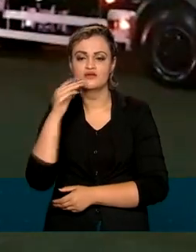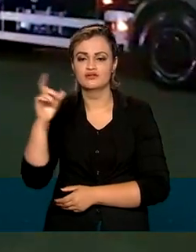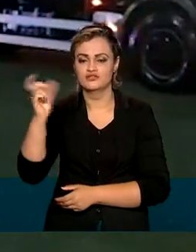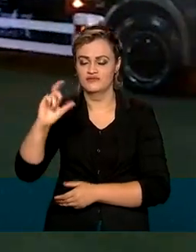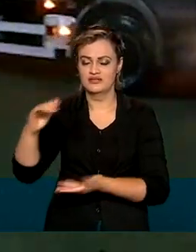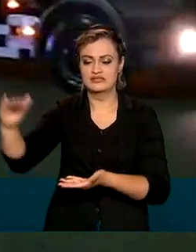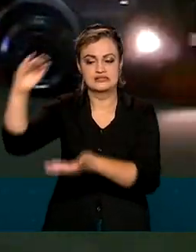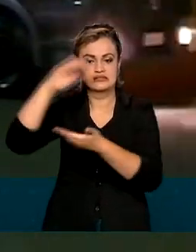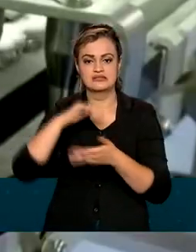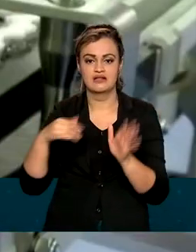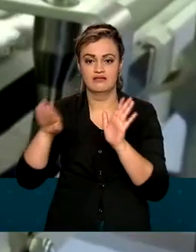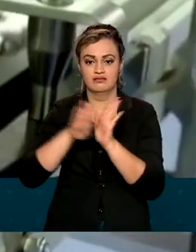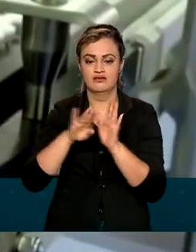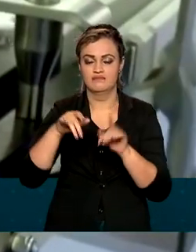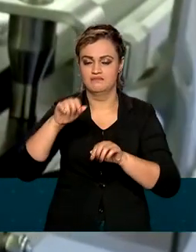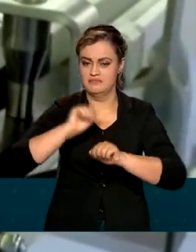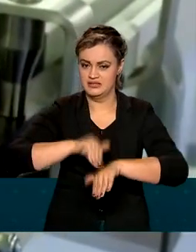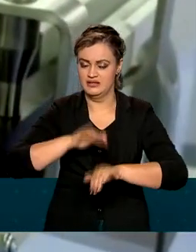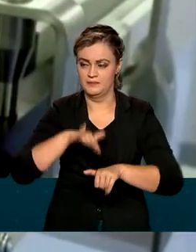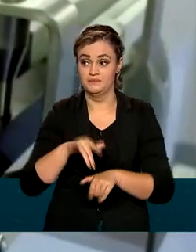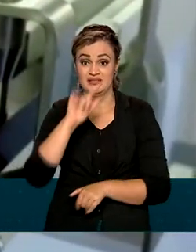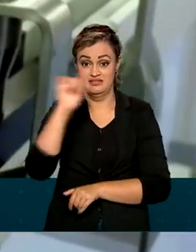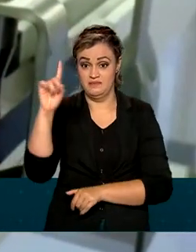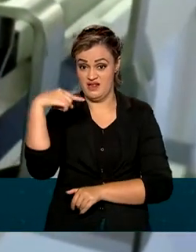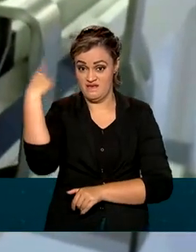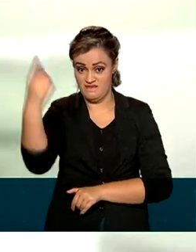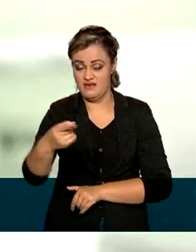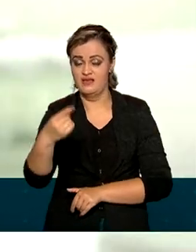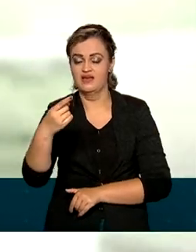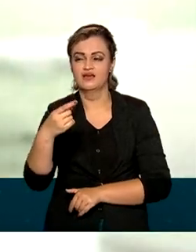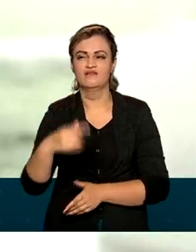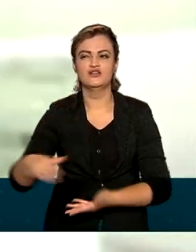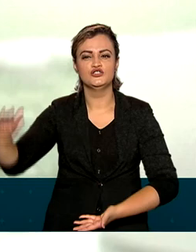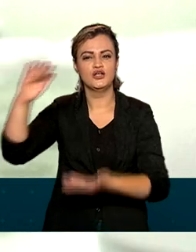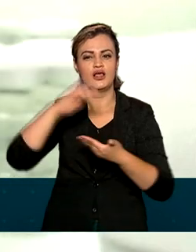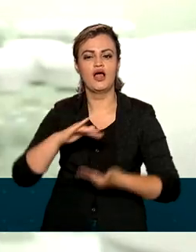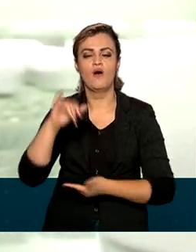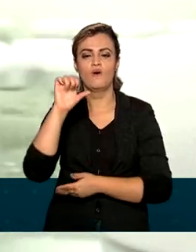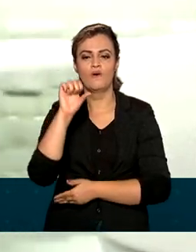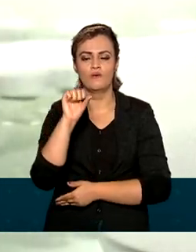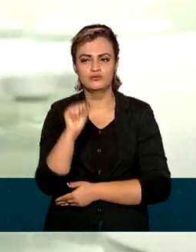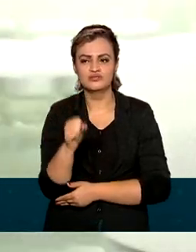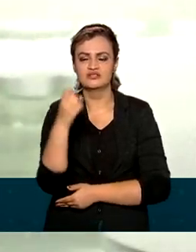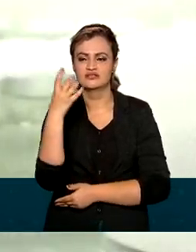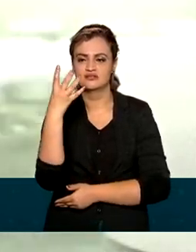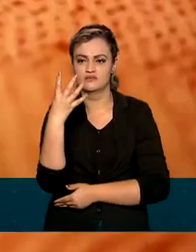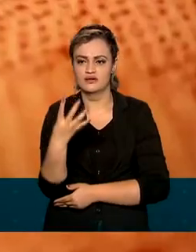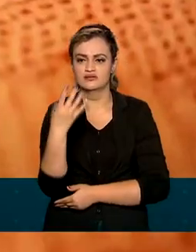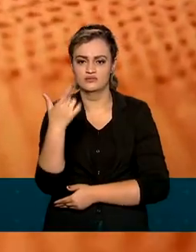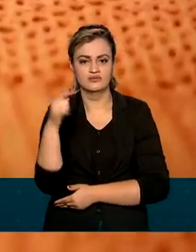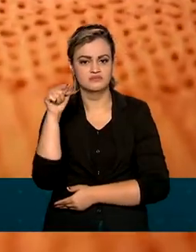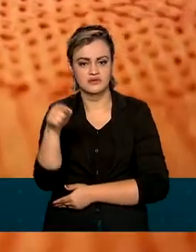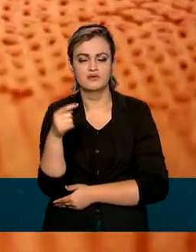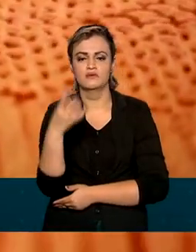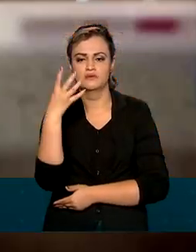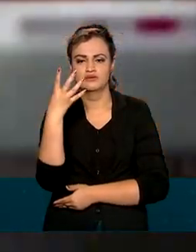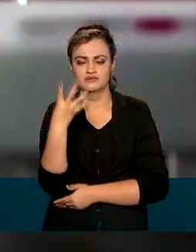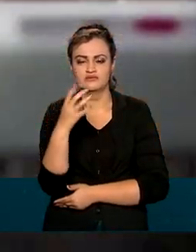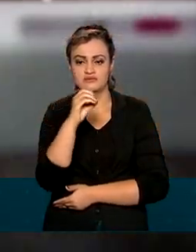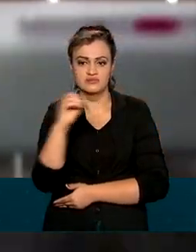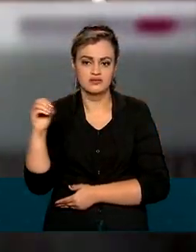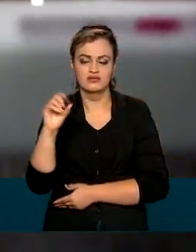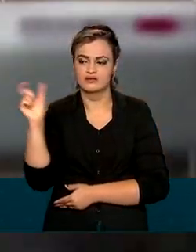país até setembro. Para a próxima semana está prevista a entrega de 842 mil e 400